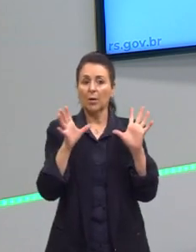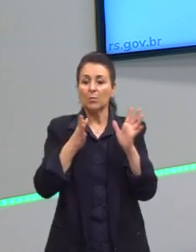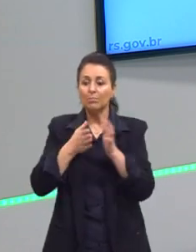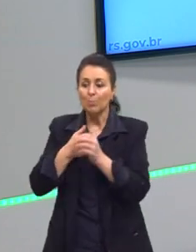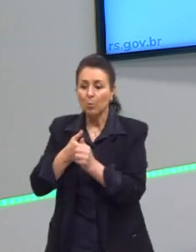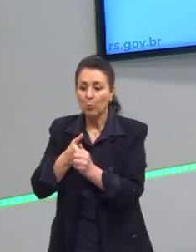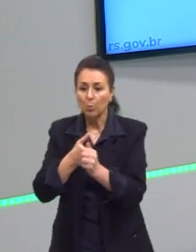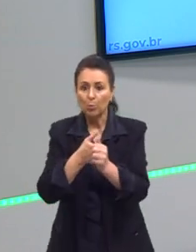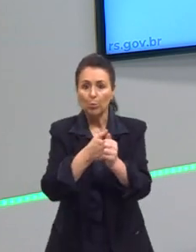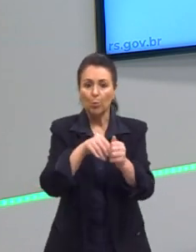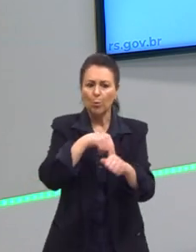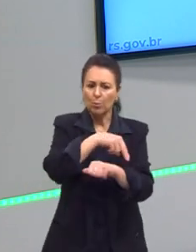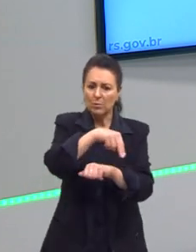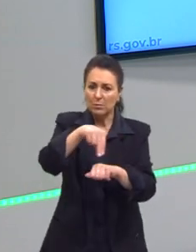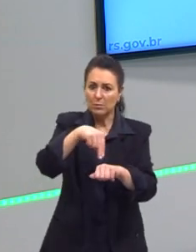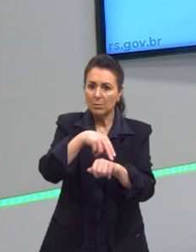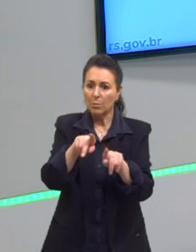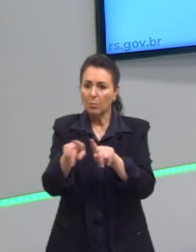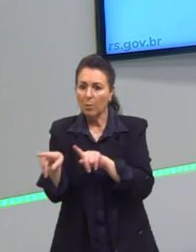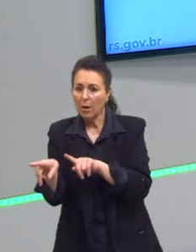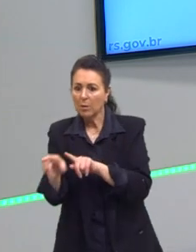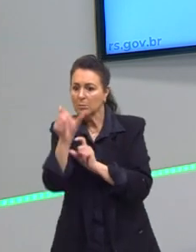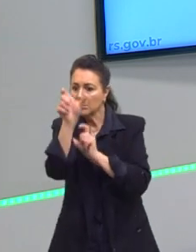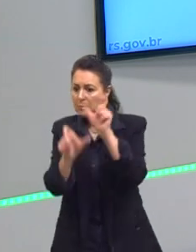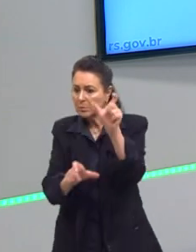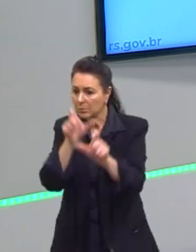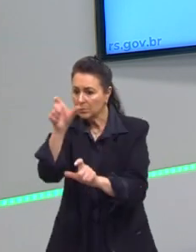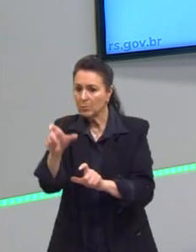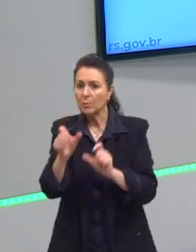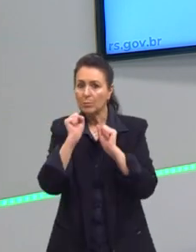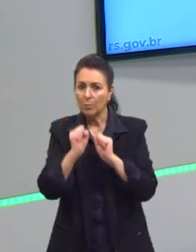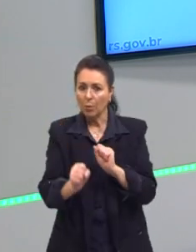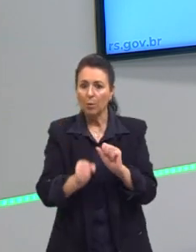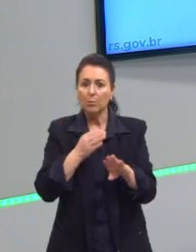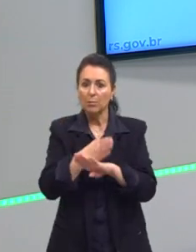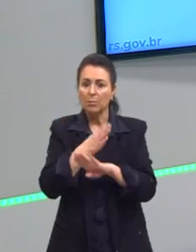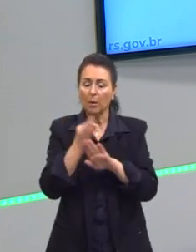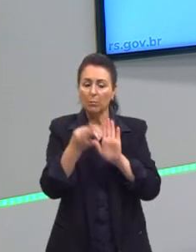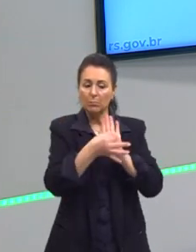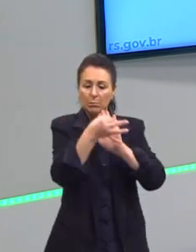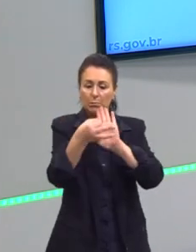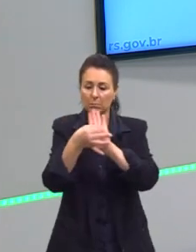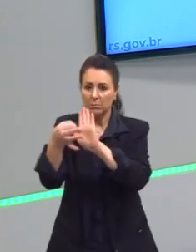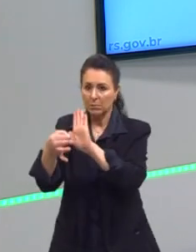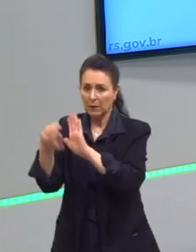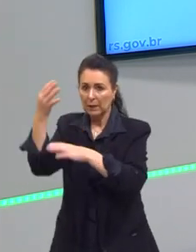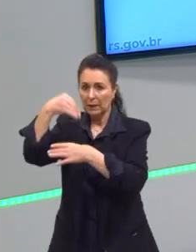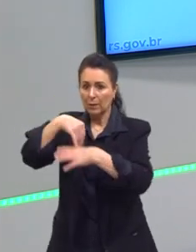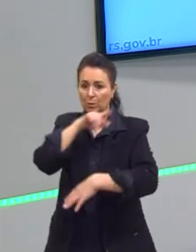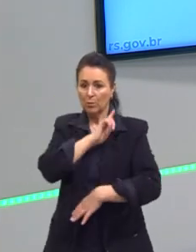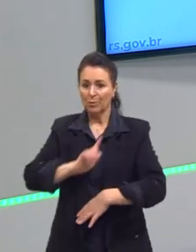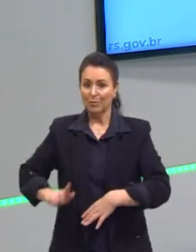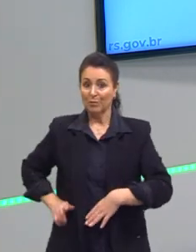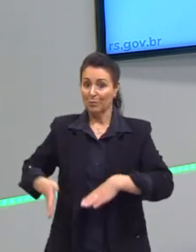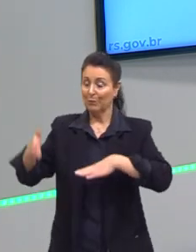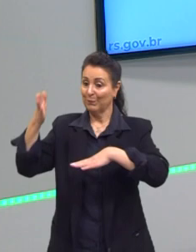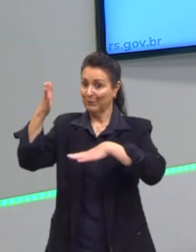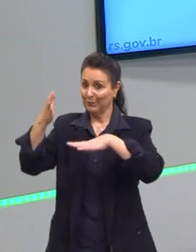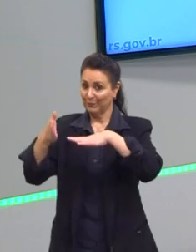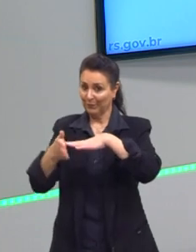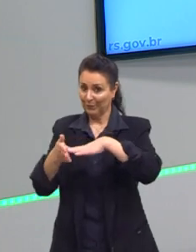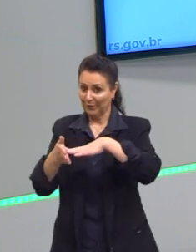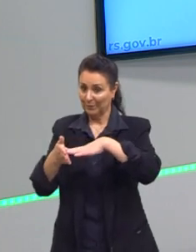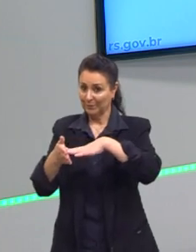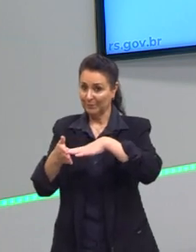mas também que todos tenham vozes, que todos possam participar desse governo na contemporaneidade. Olha, em